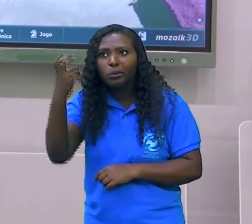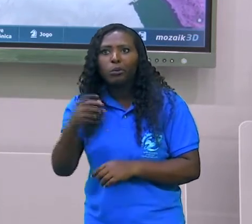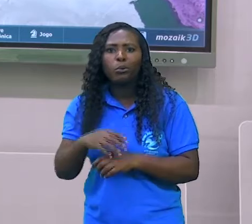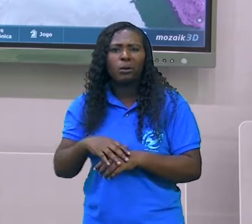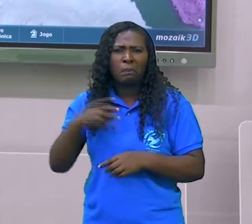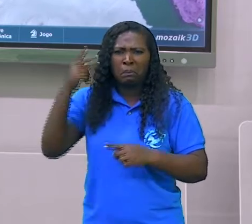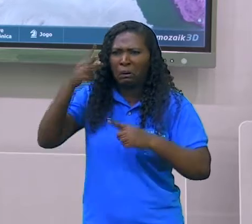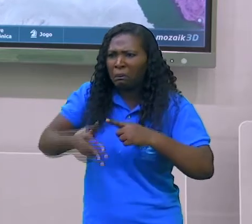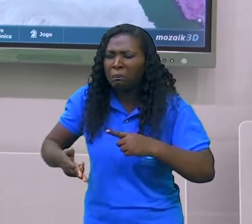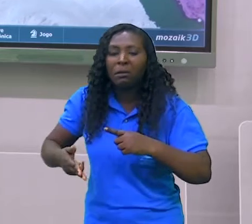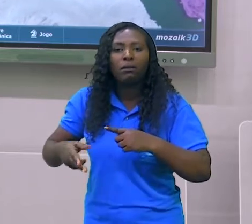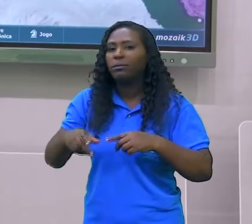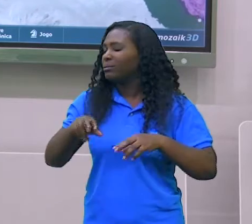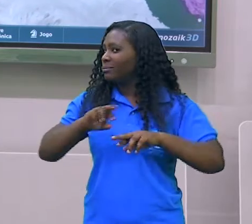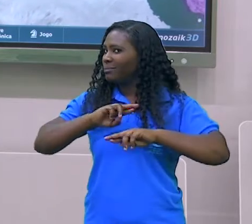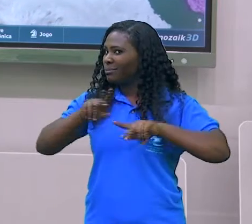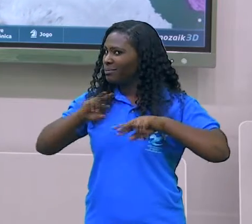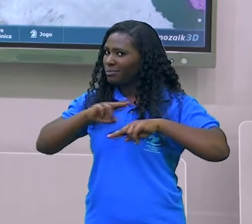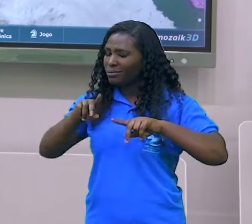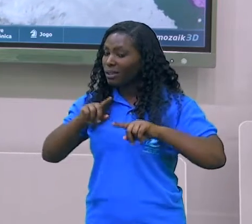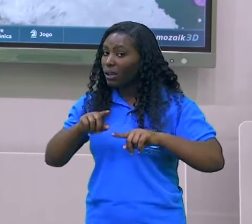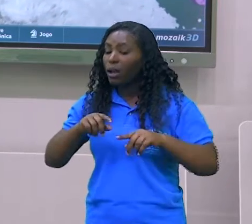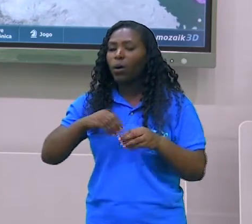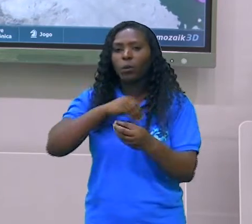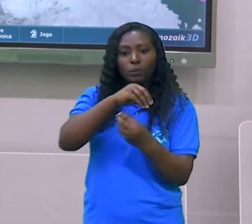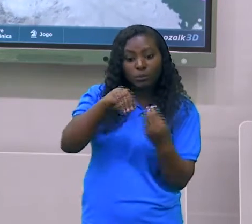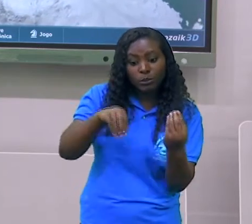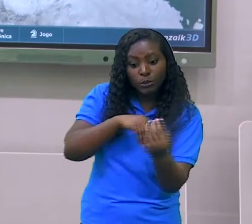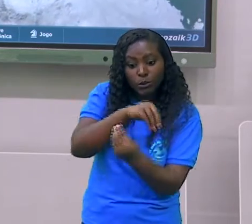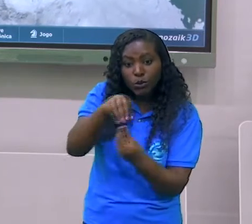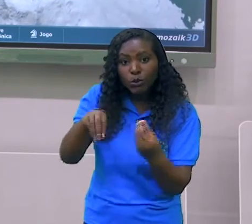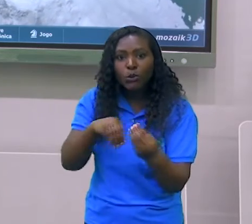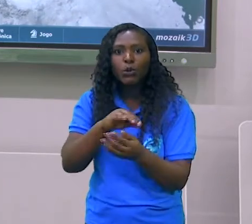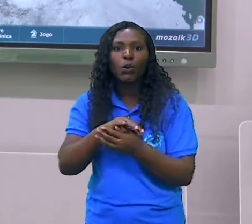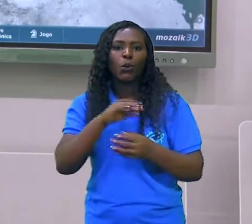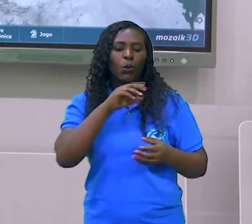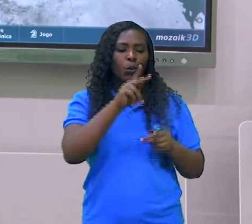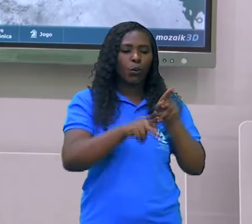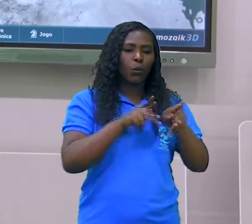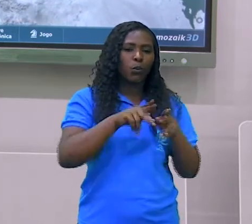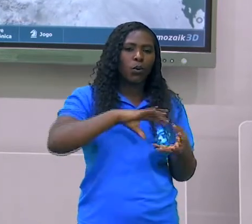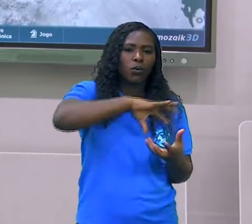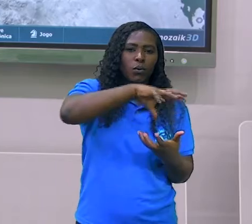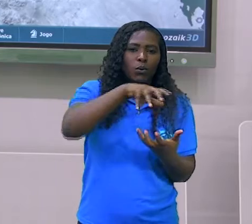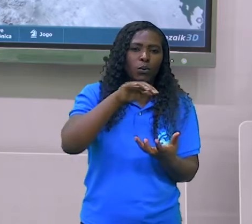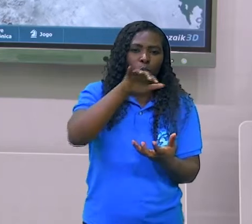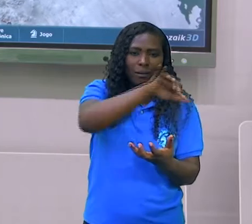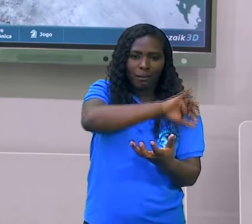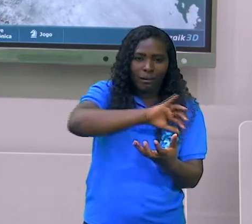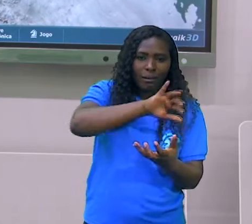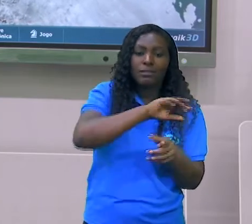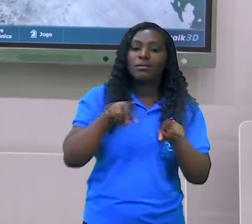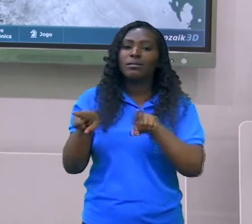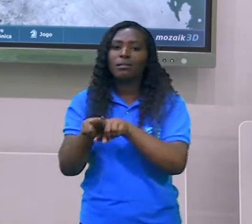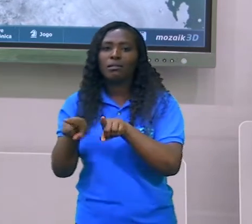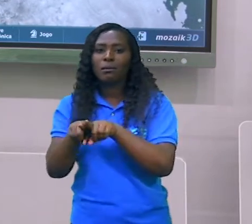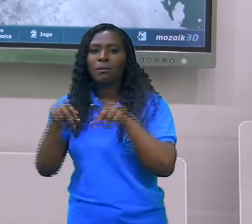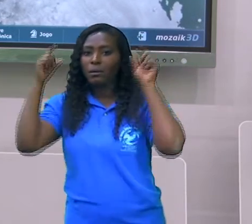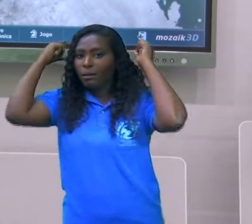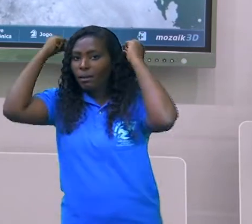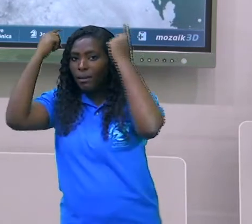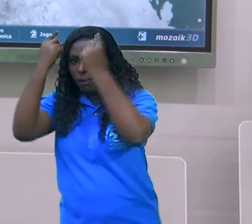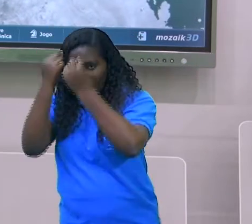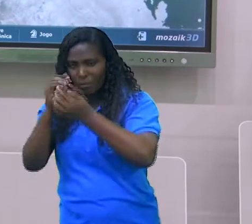povos conquistados do oriente com a cultura grega. Ao construir templos, as ágoras, que um termo